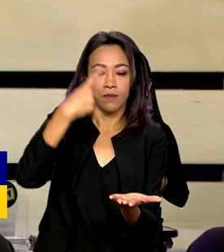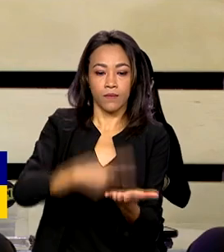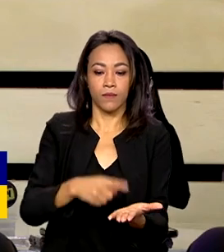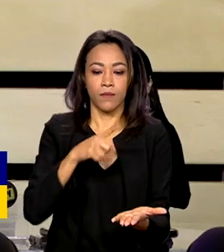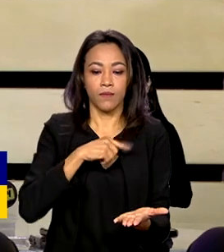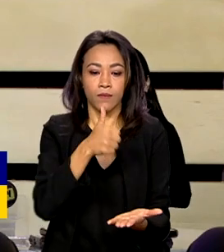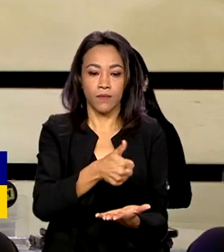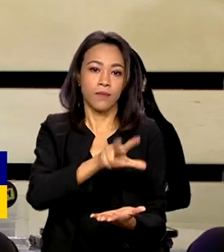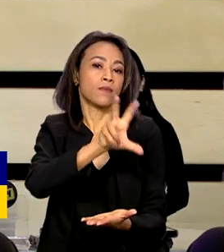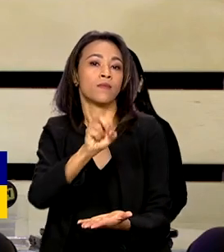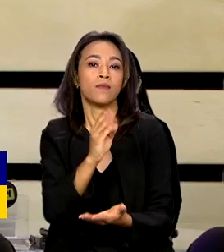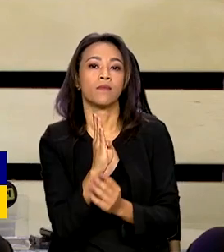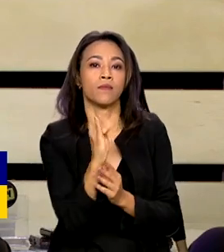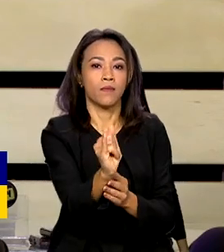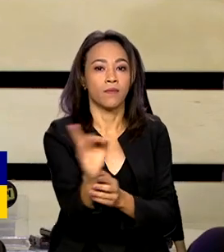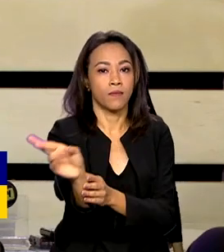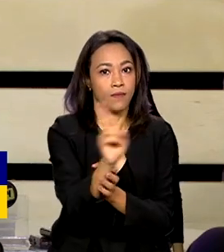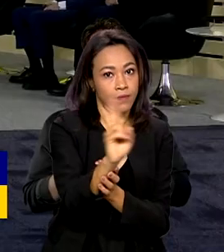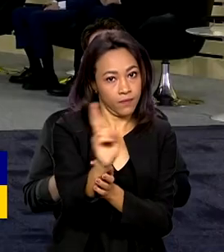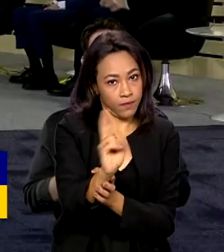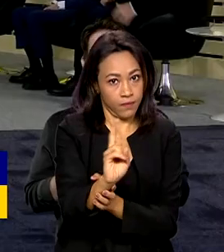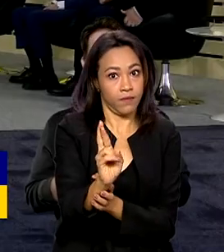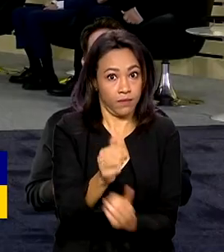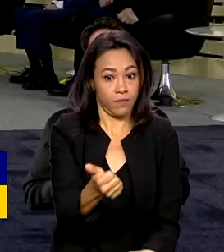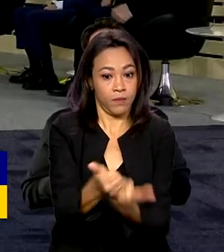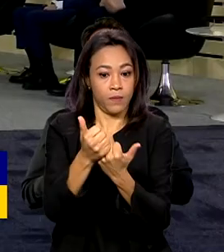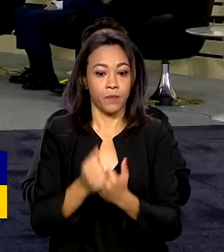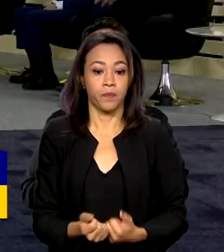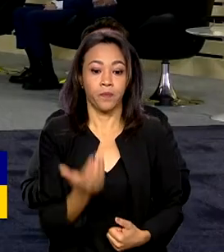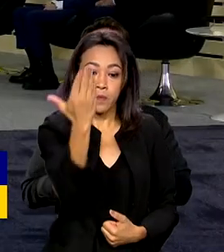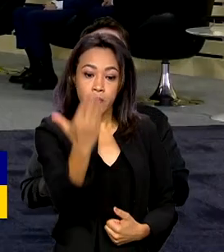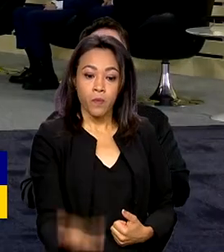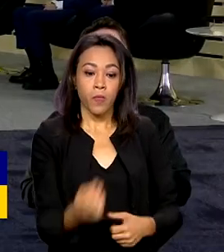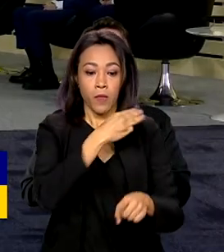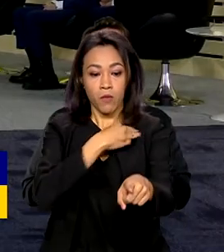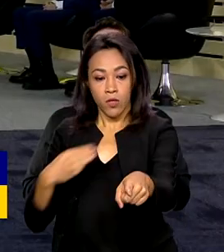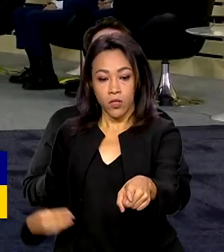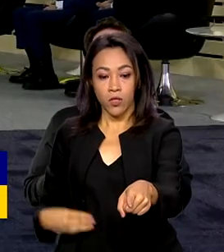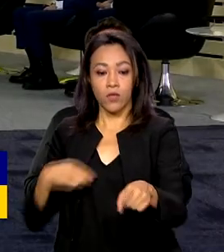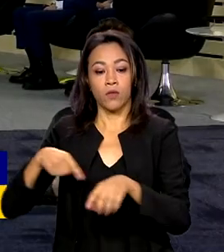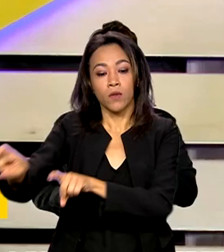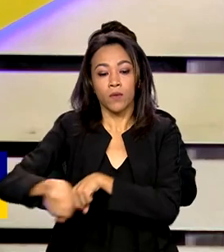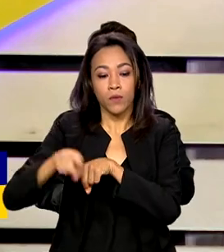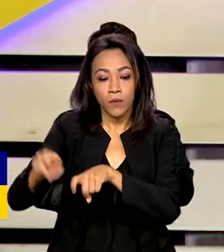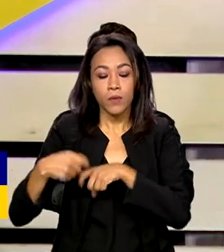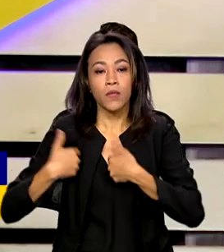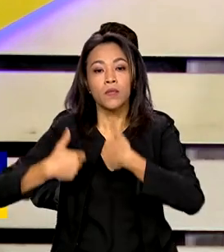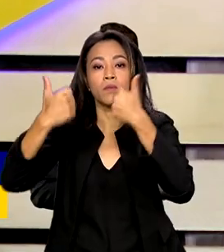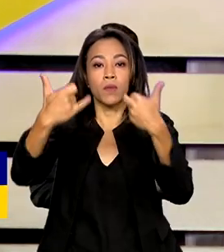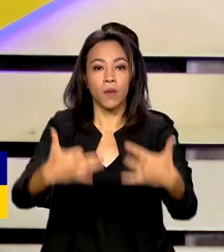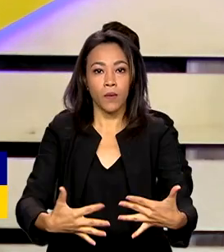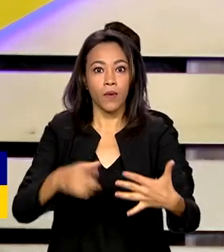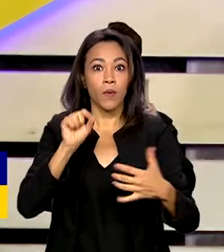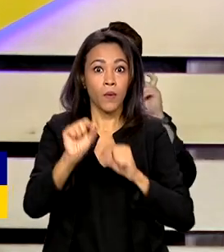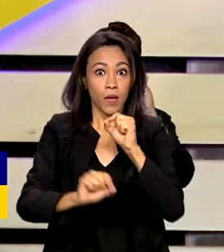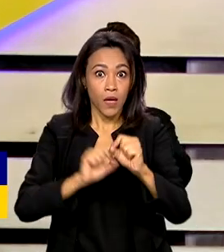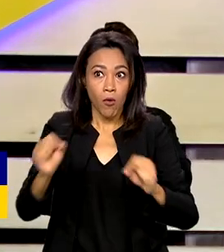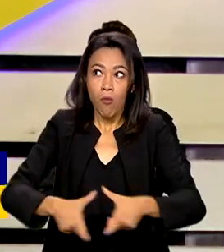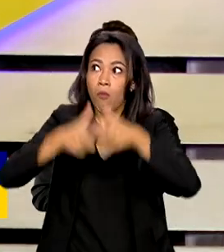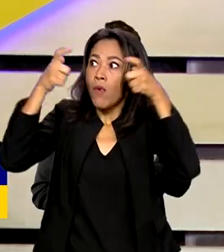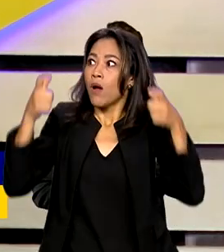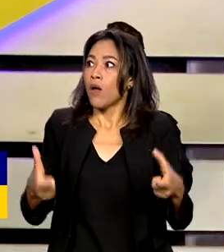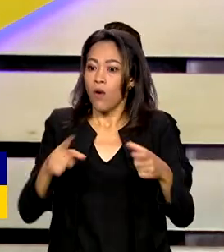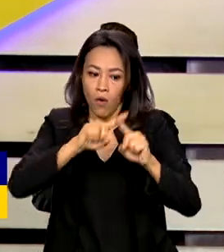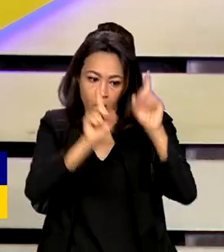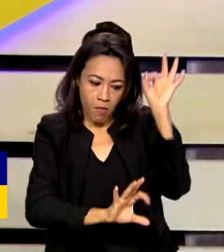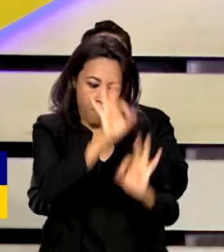150 bilhões de reais de crédito verde. O ministro da Agricultura e Pecuária reiterou que é o maior plano safra